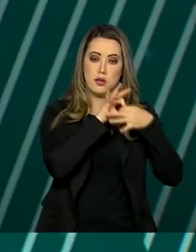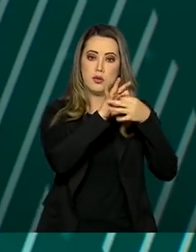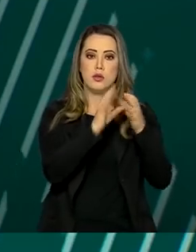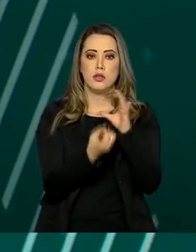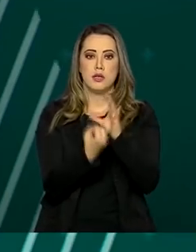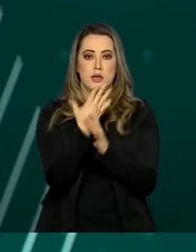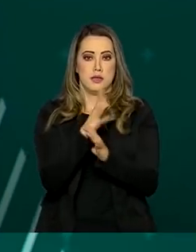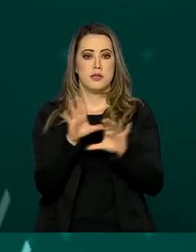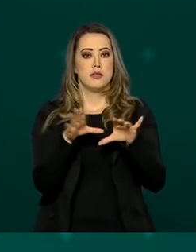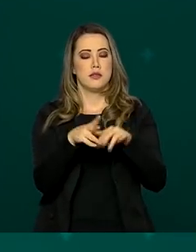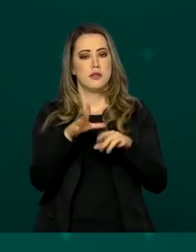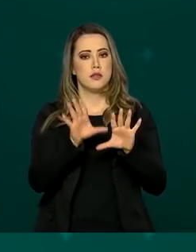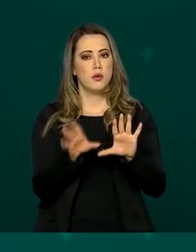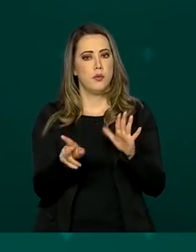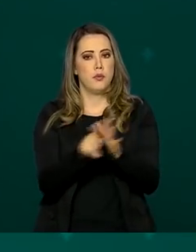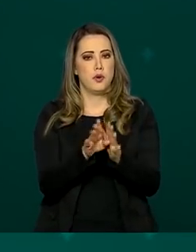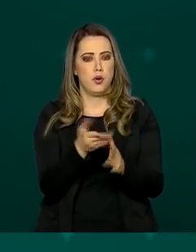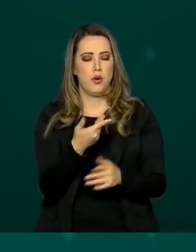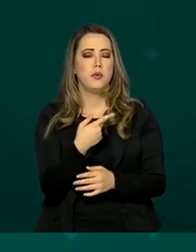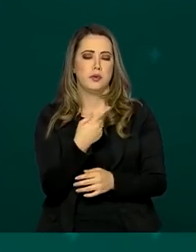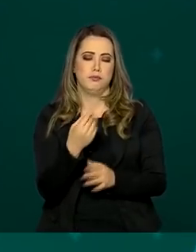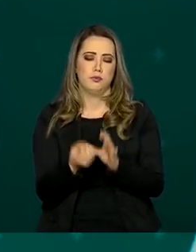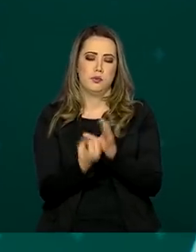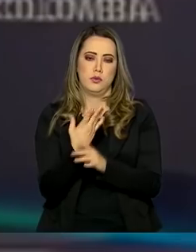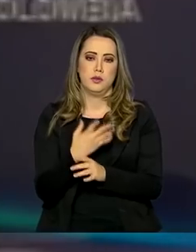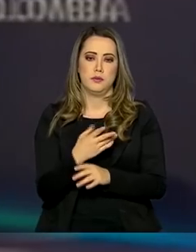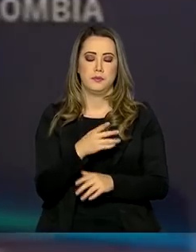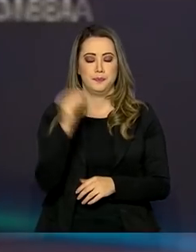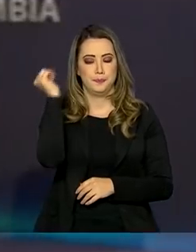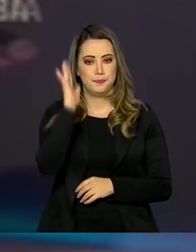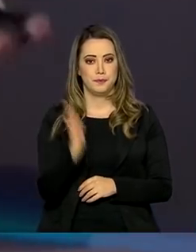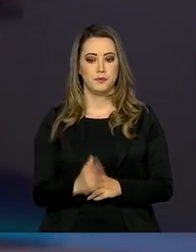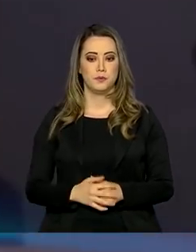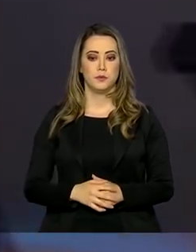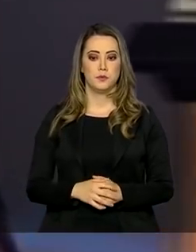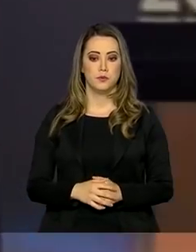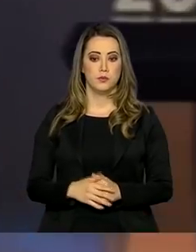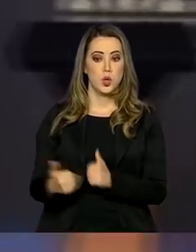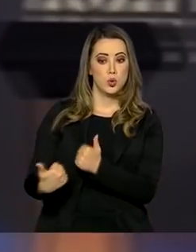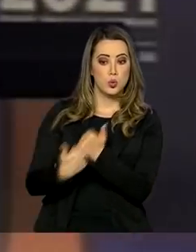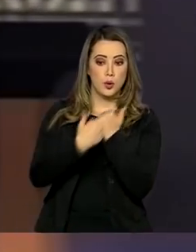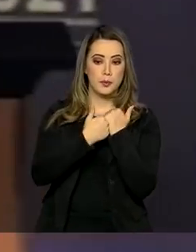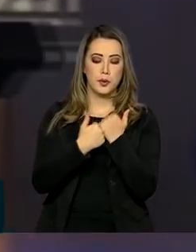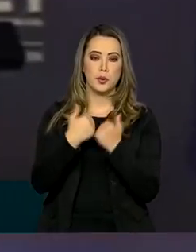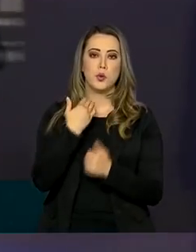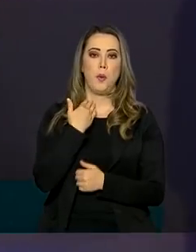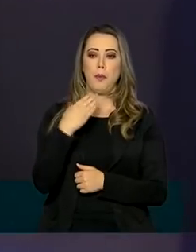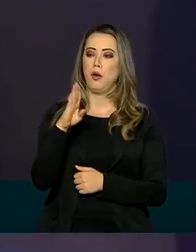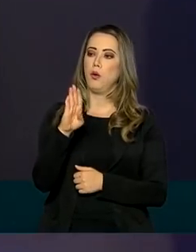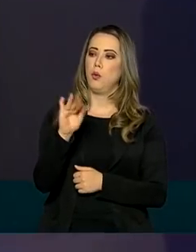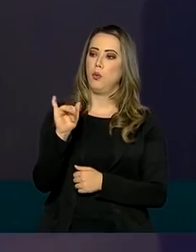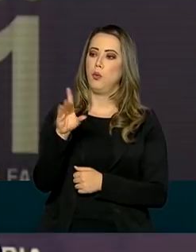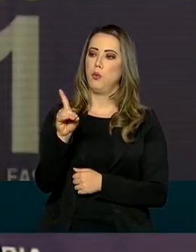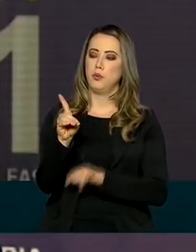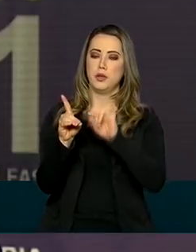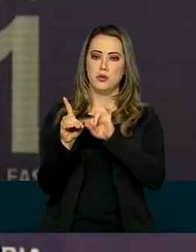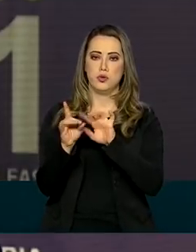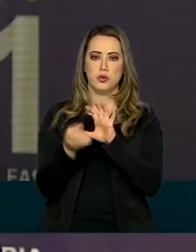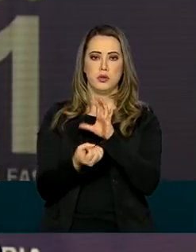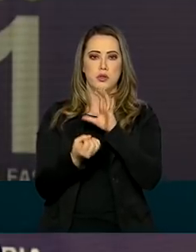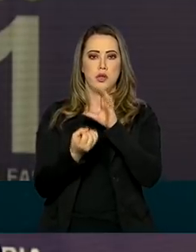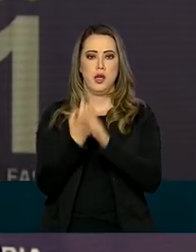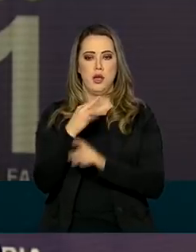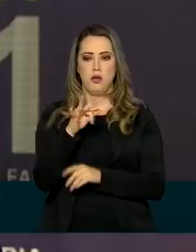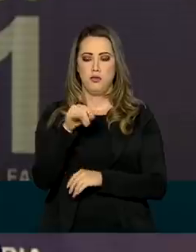criação desse fundo foi do governo brasileiro. Com o apoio do BID, foi lançado o fundo de financiamento para